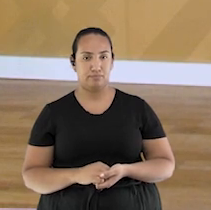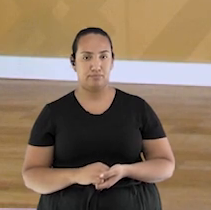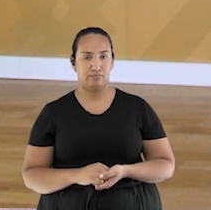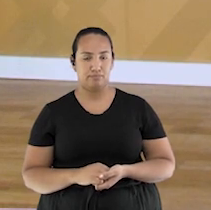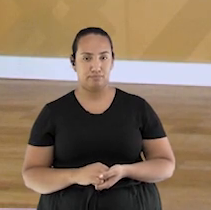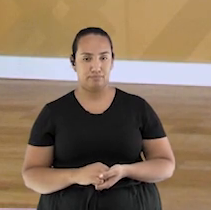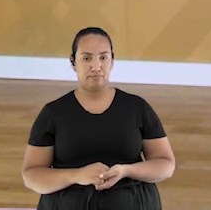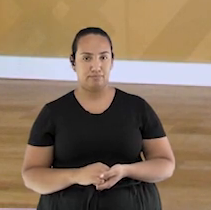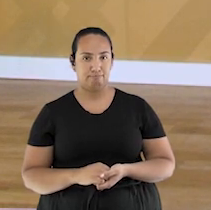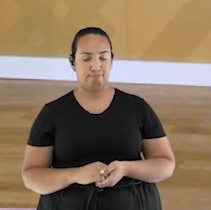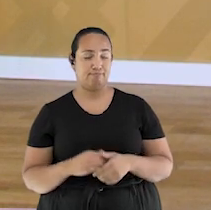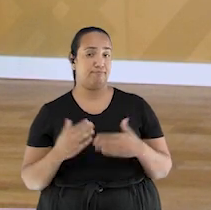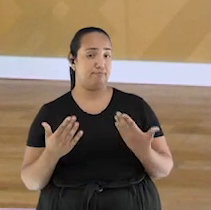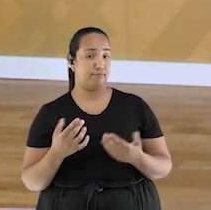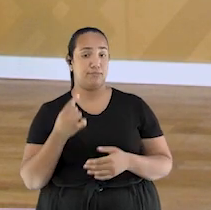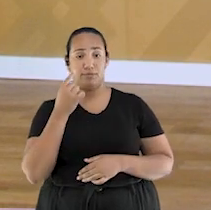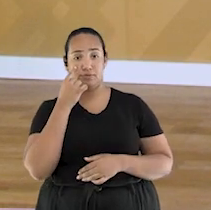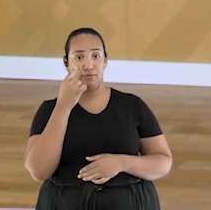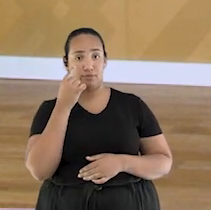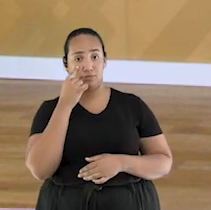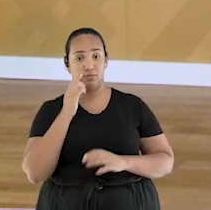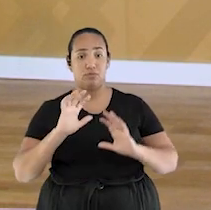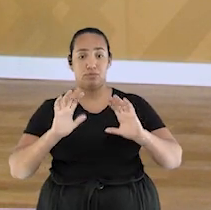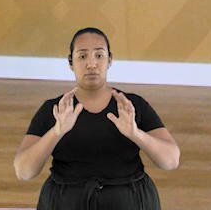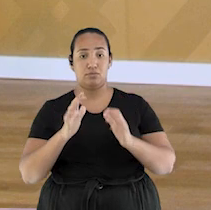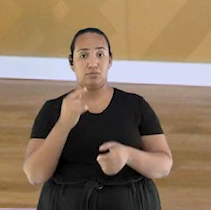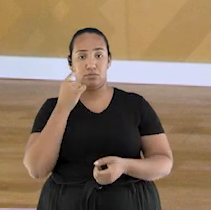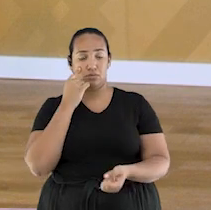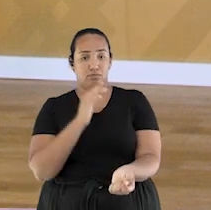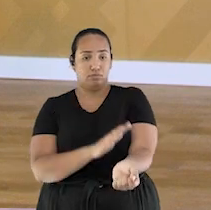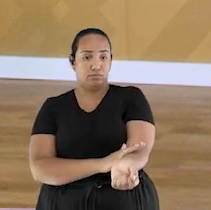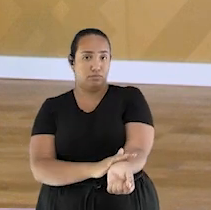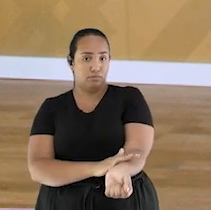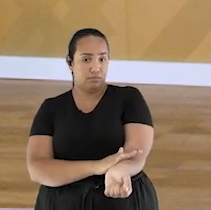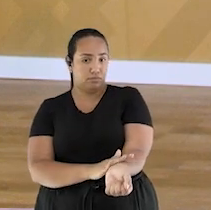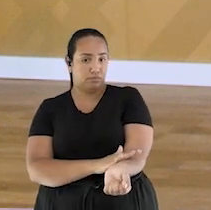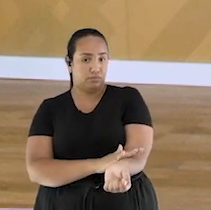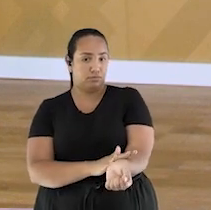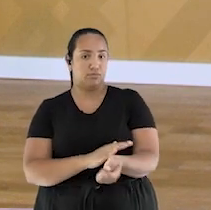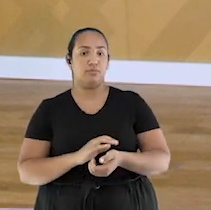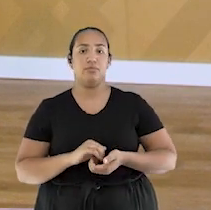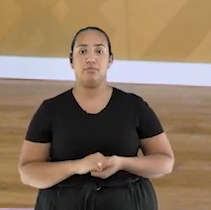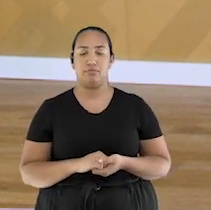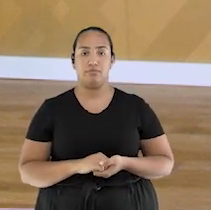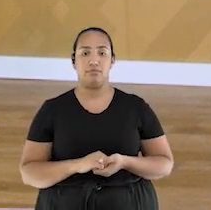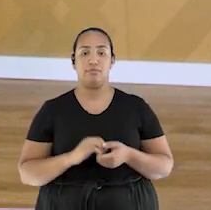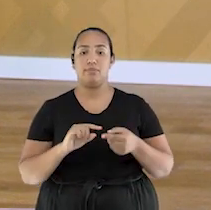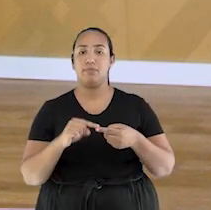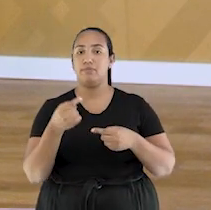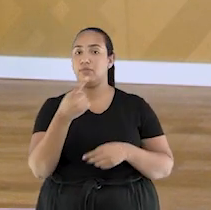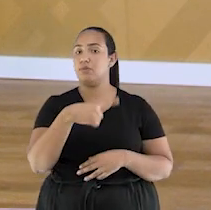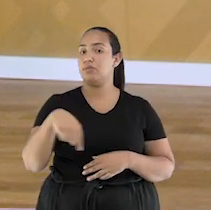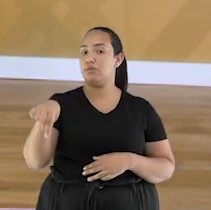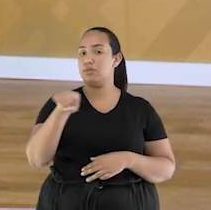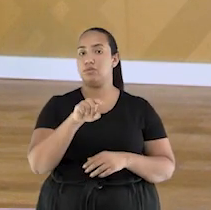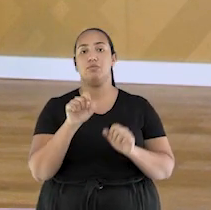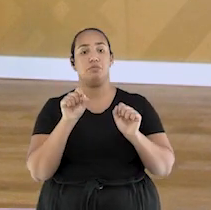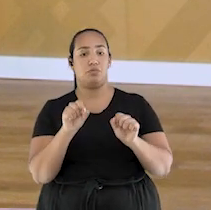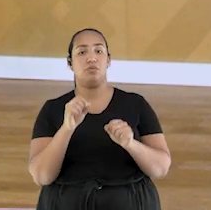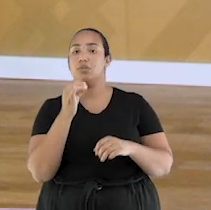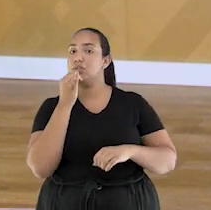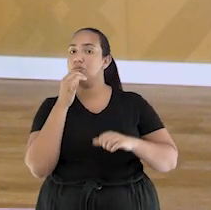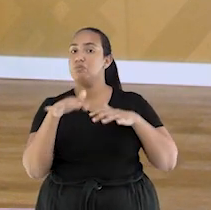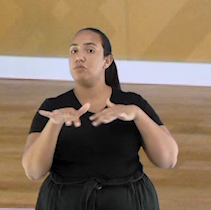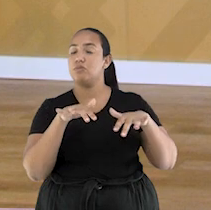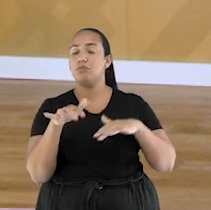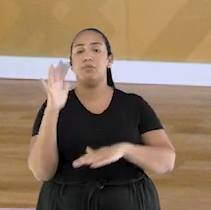Viu? Toque na bola na parte de baixo, ó. Depois, você pode fazer um movimento